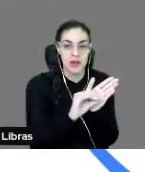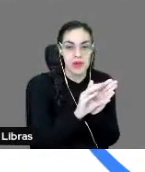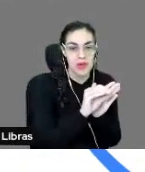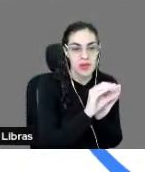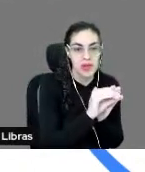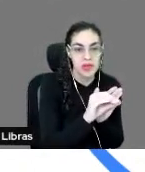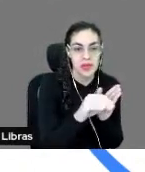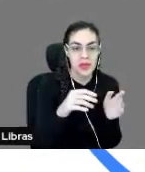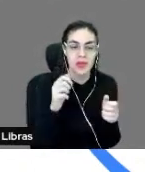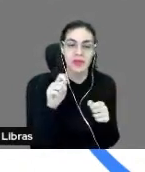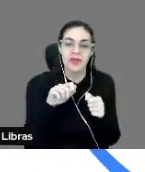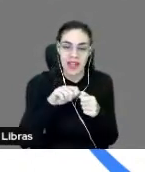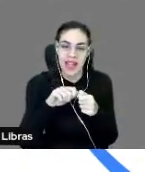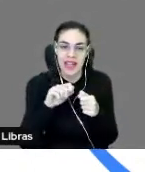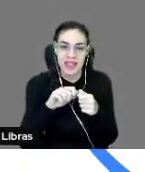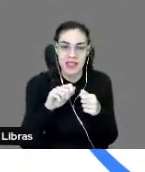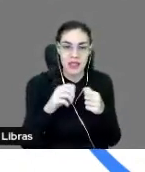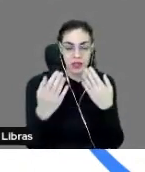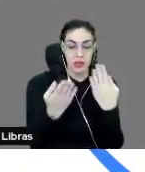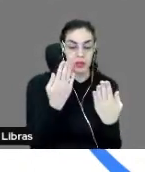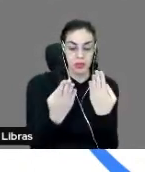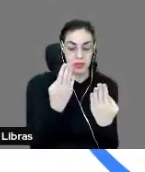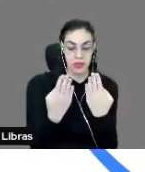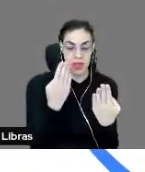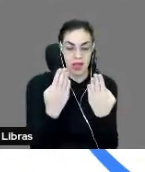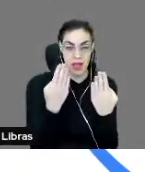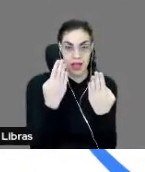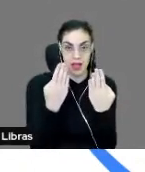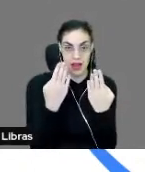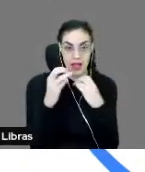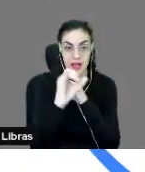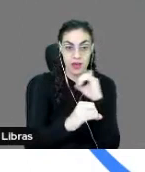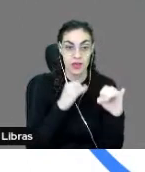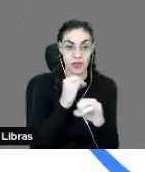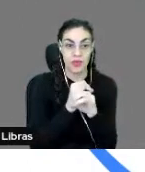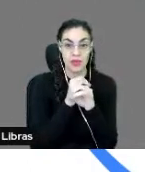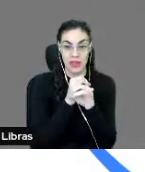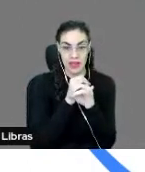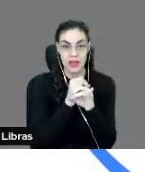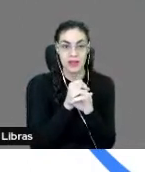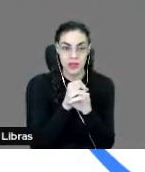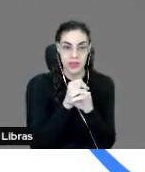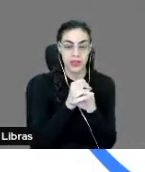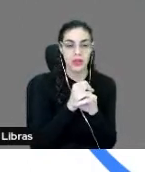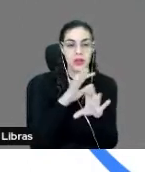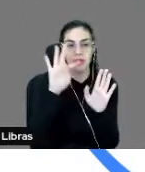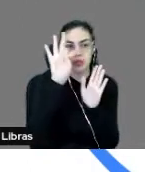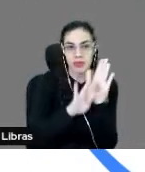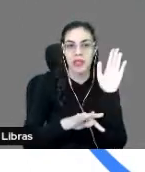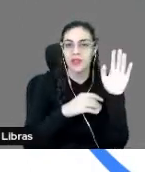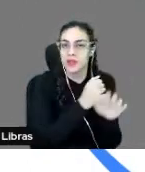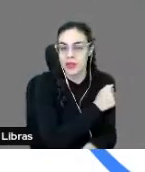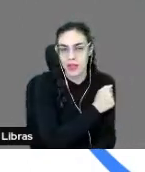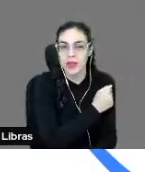comparar o texto do meu estudante com a web. Então, imagina, bilhões de páginas da pesquisa Google e